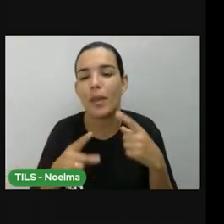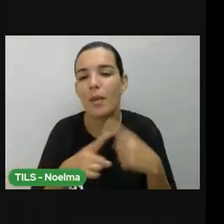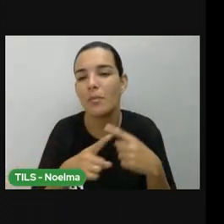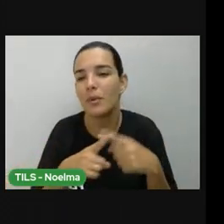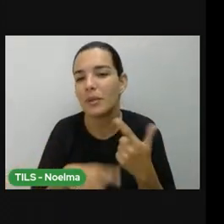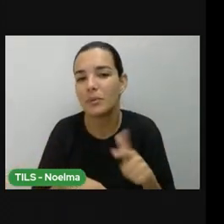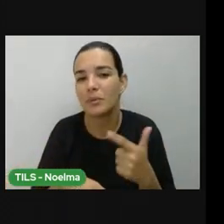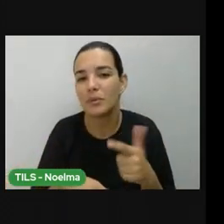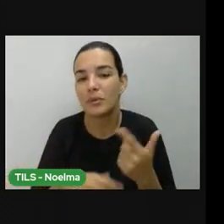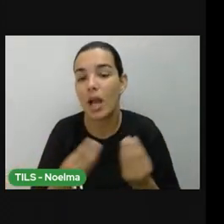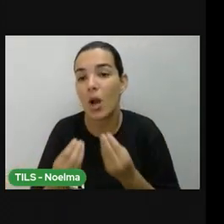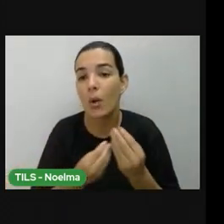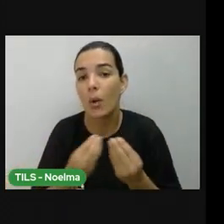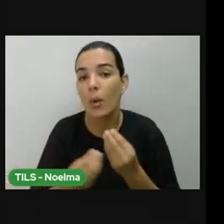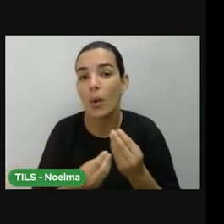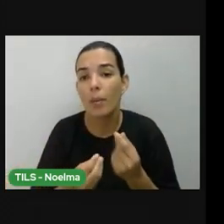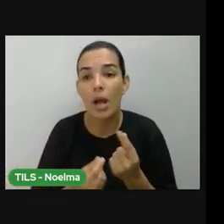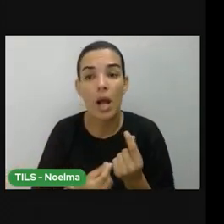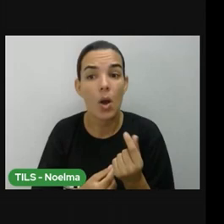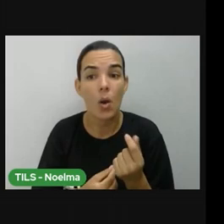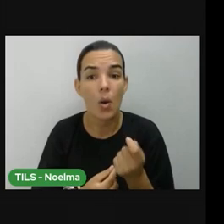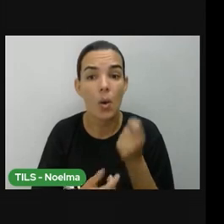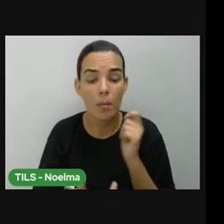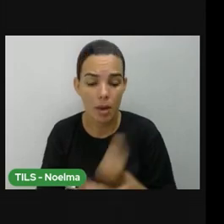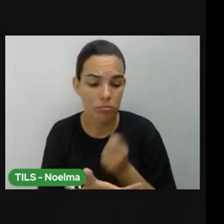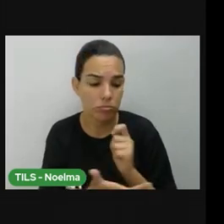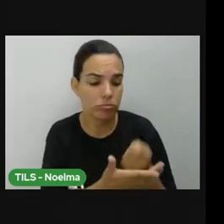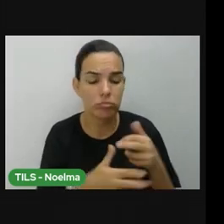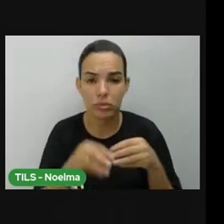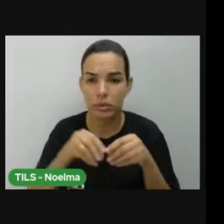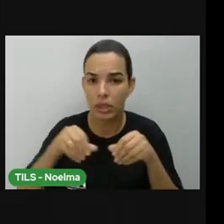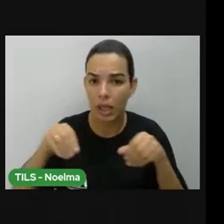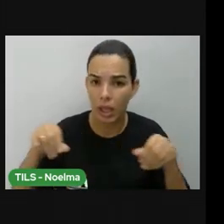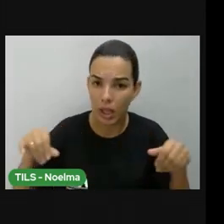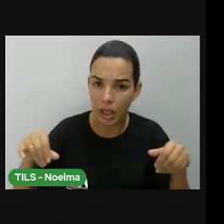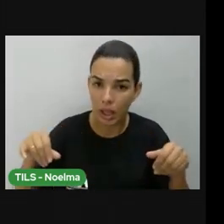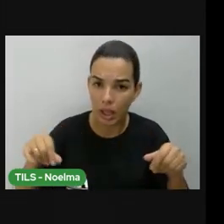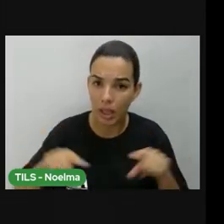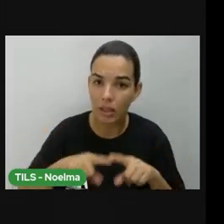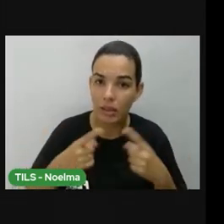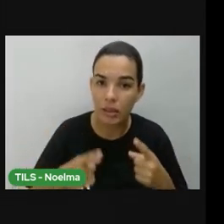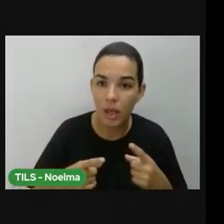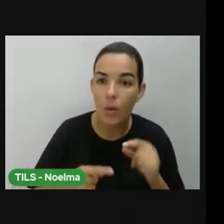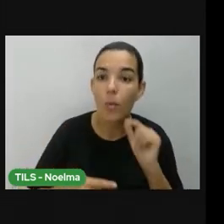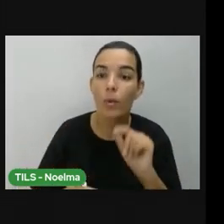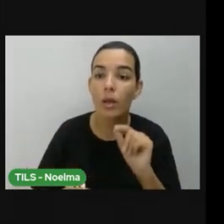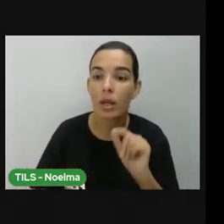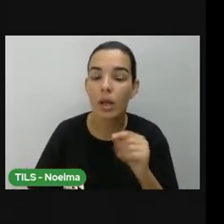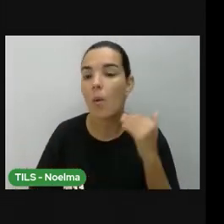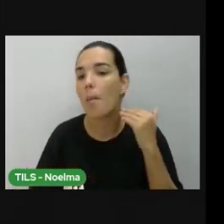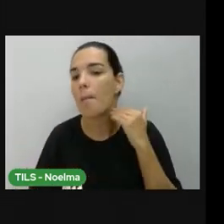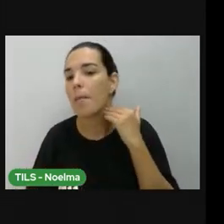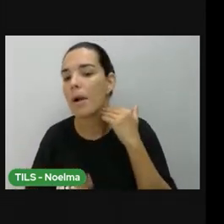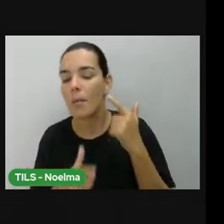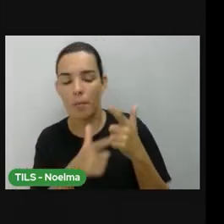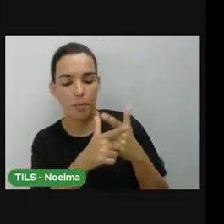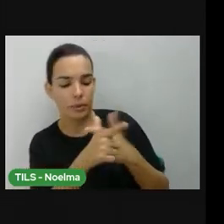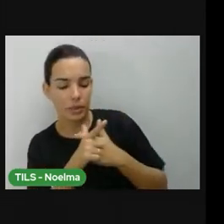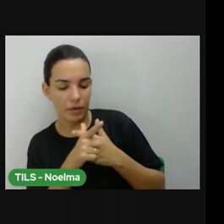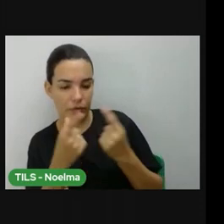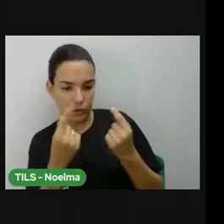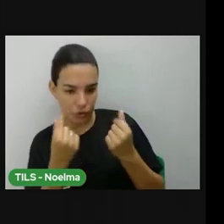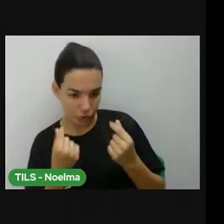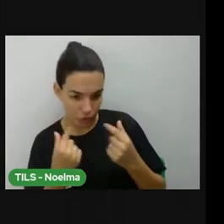como, a gente, comprar uma área de terra, mas isso, isso, uma área de terra, o morro que emprestava o dinheiro, e com a mensalidade, do